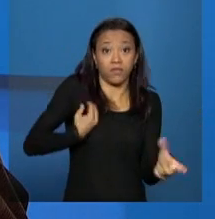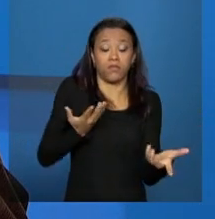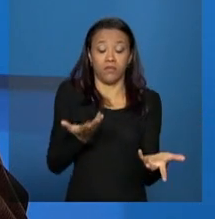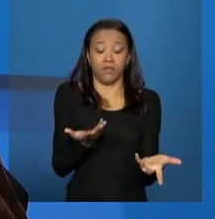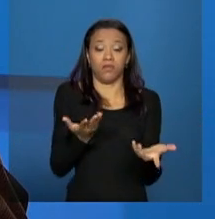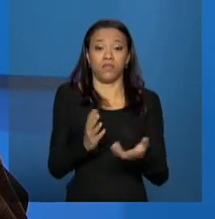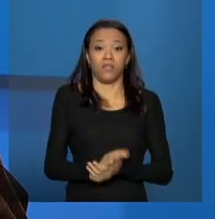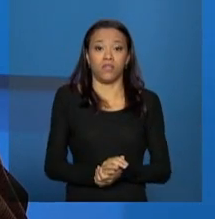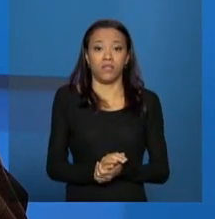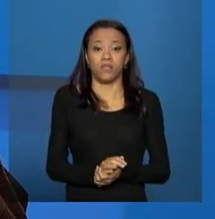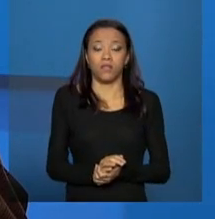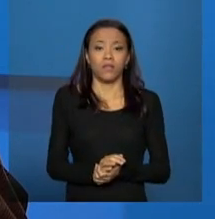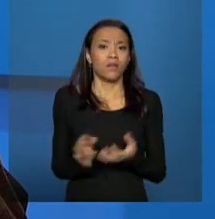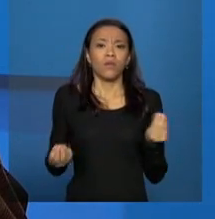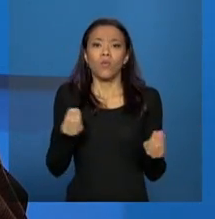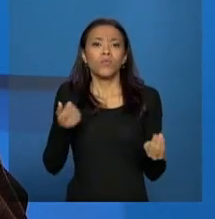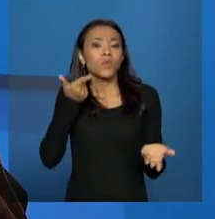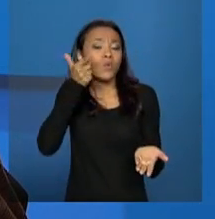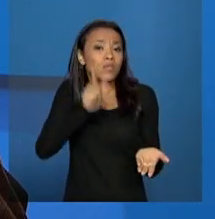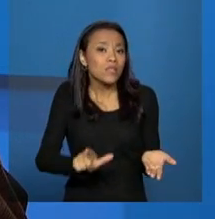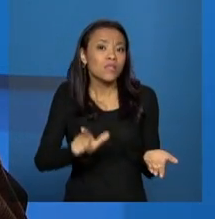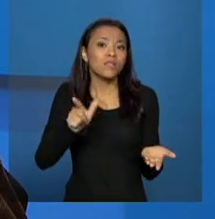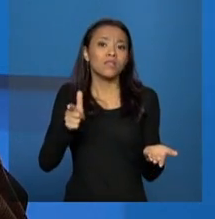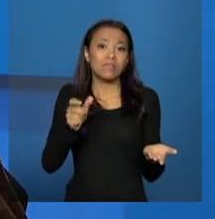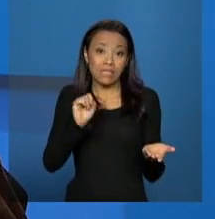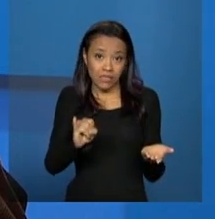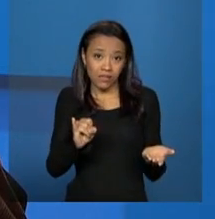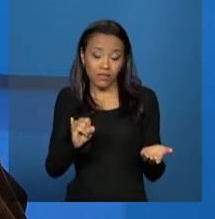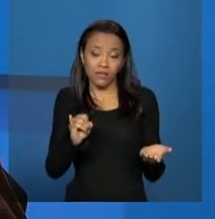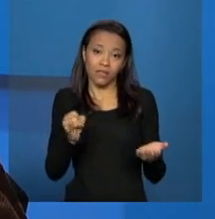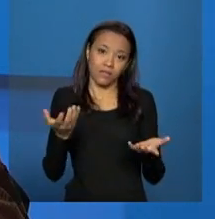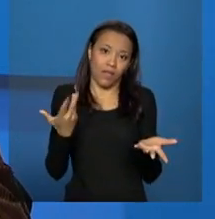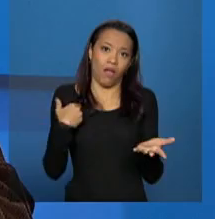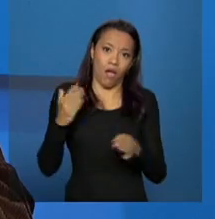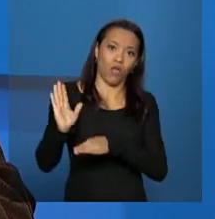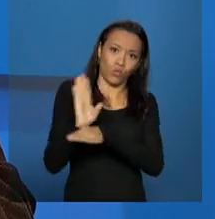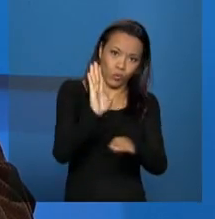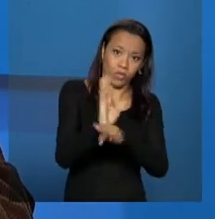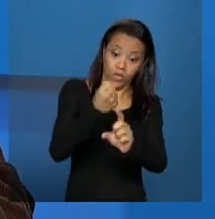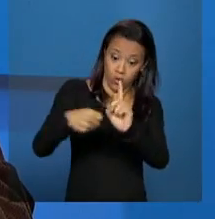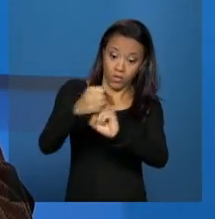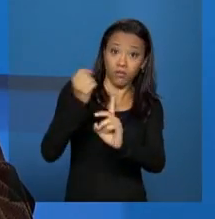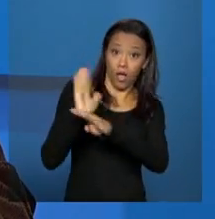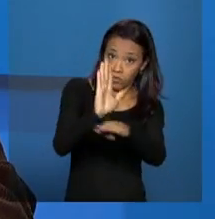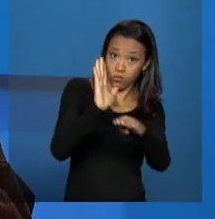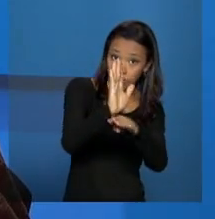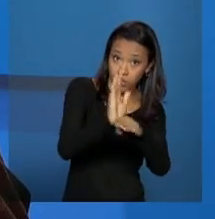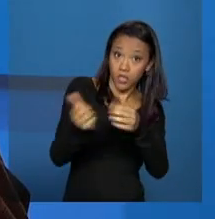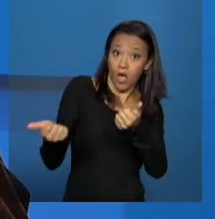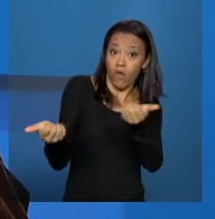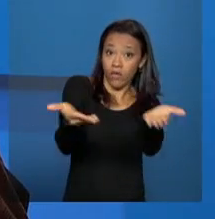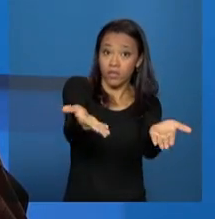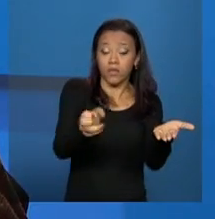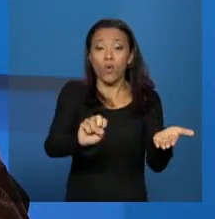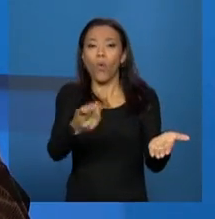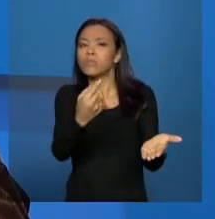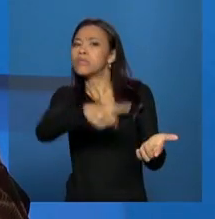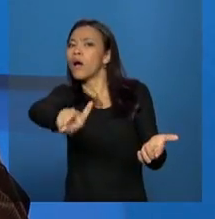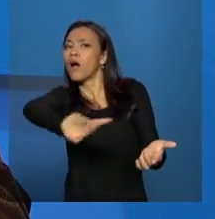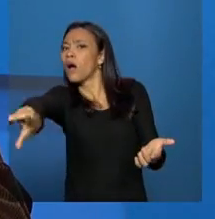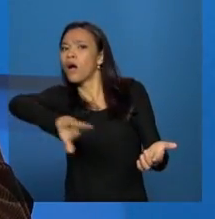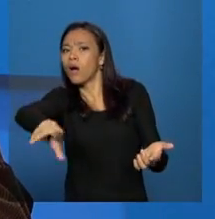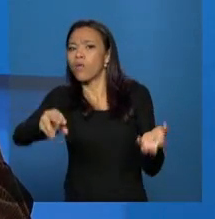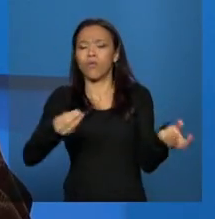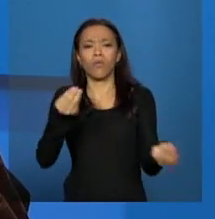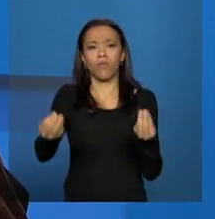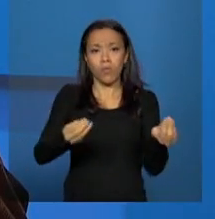conseguindo responder as demandas que efetivamente a assistência social deveria estar oferecendo, com relação às suas proteções,